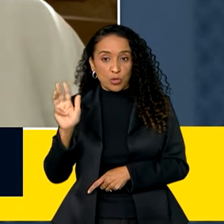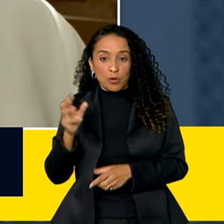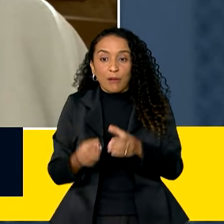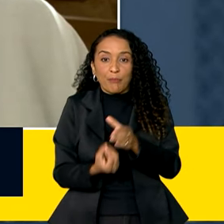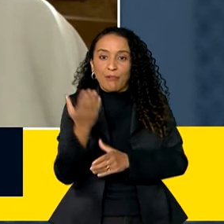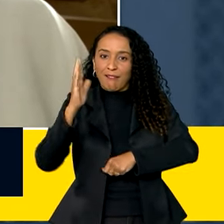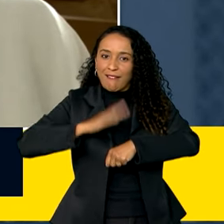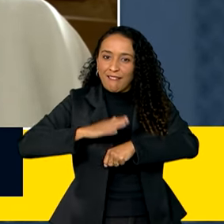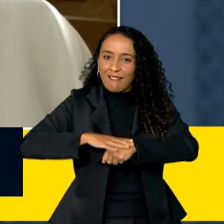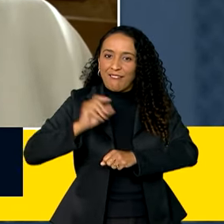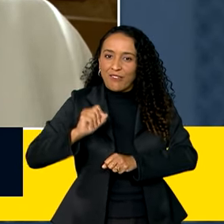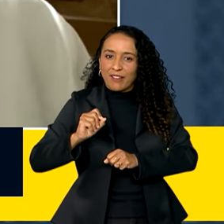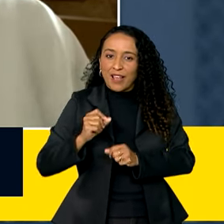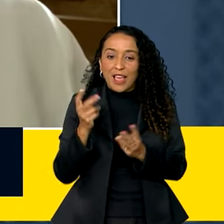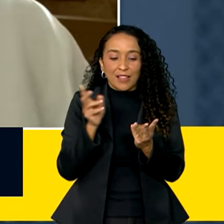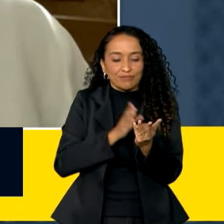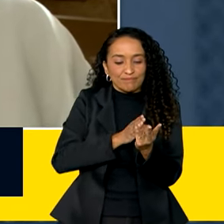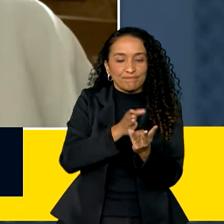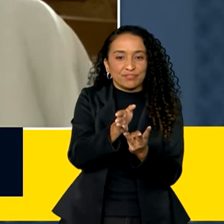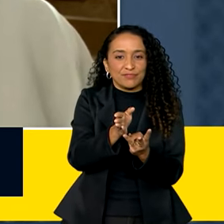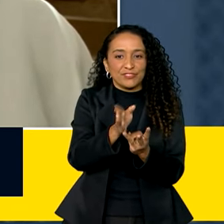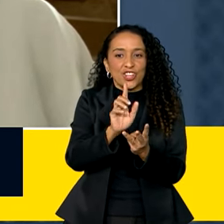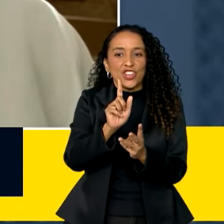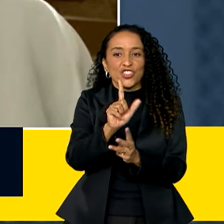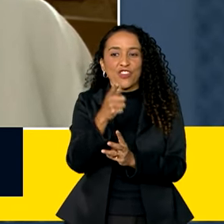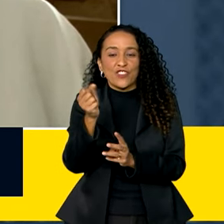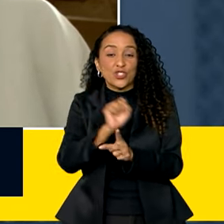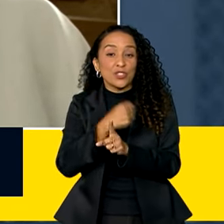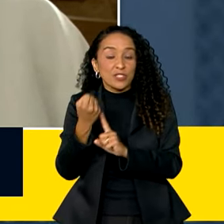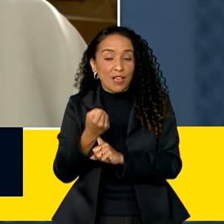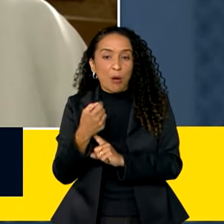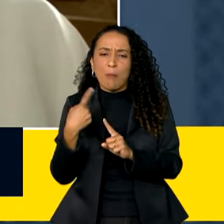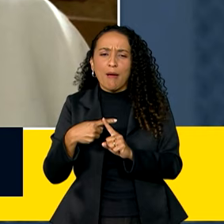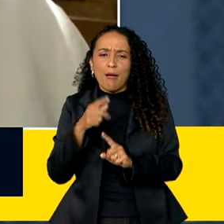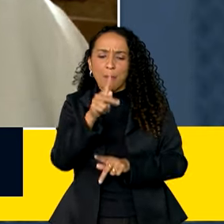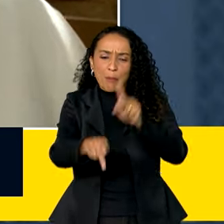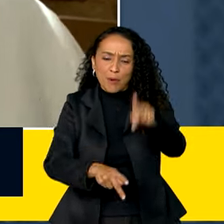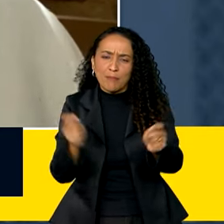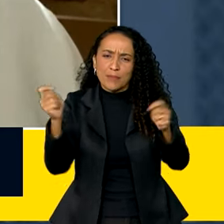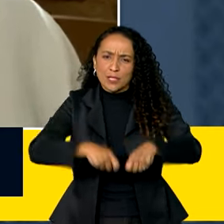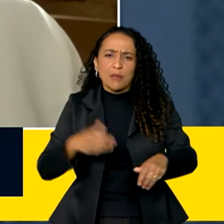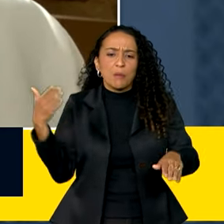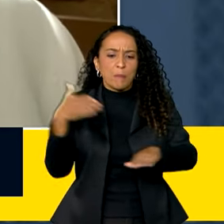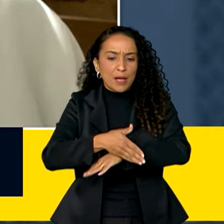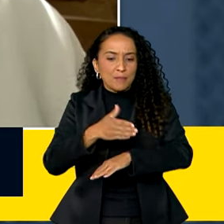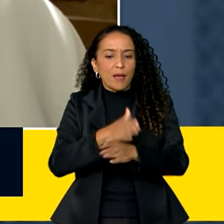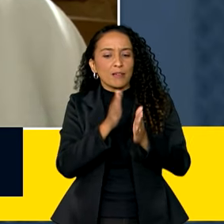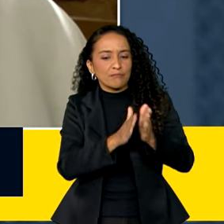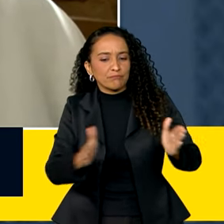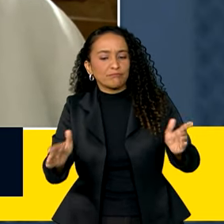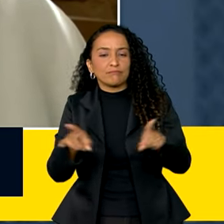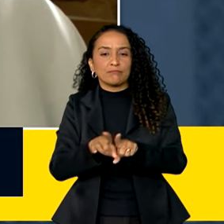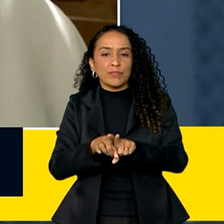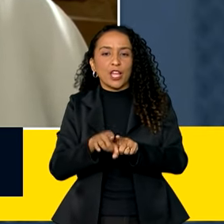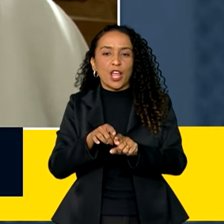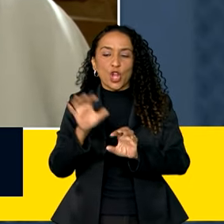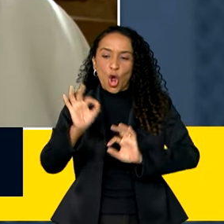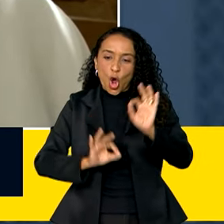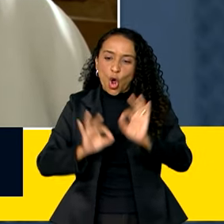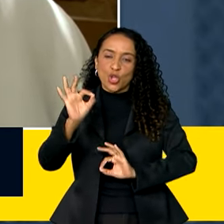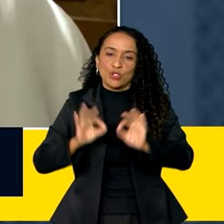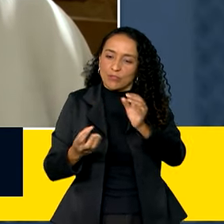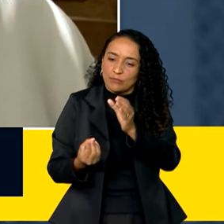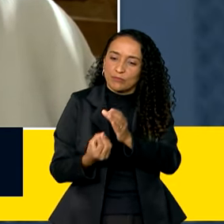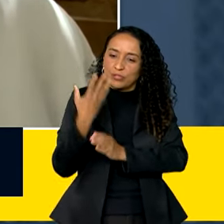prática uma terceira trilha, que é o G20 Social, para que a população possa participar desse processo de construção